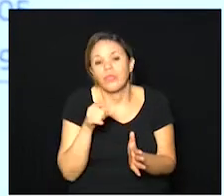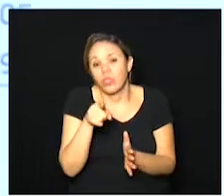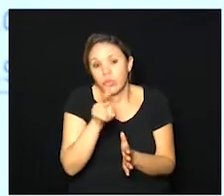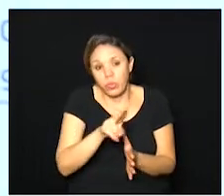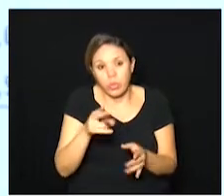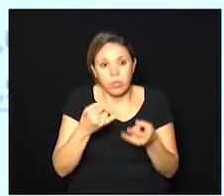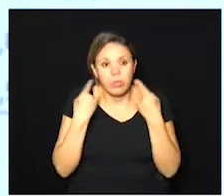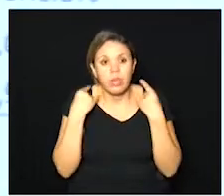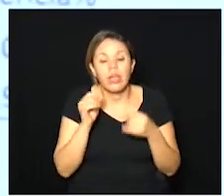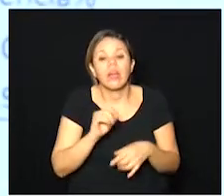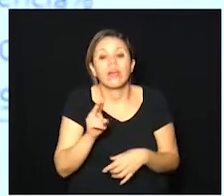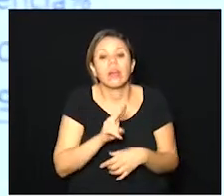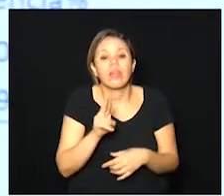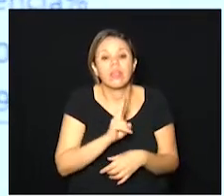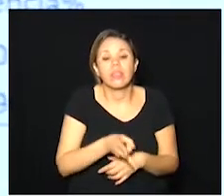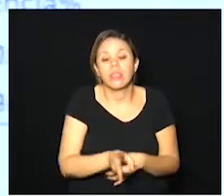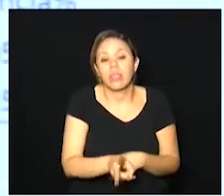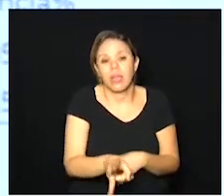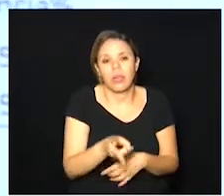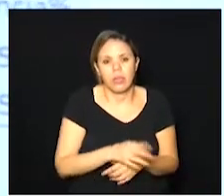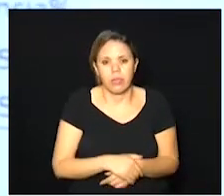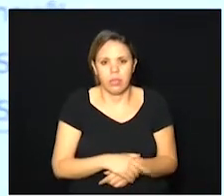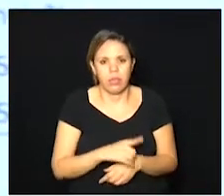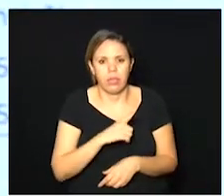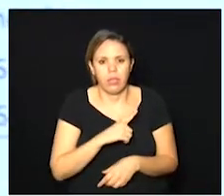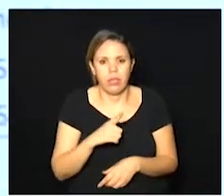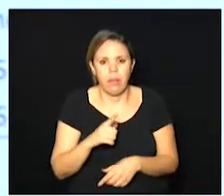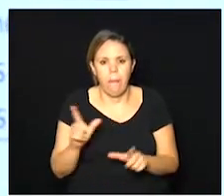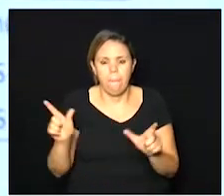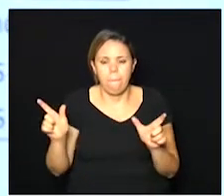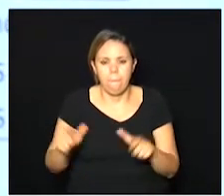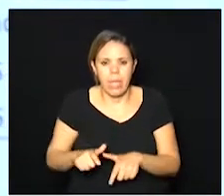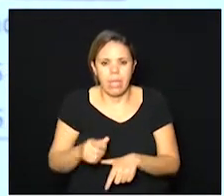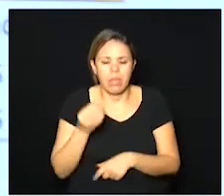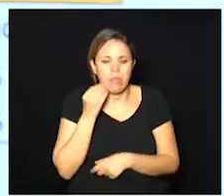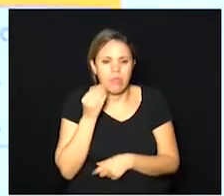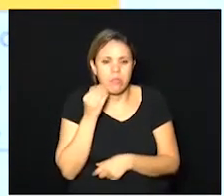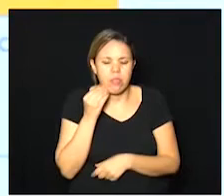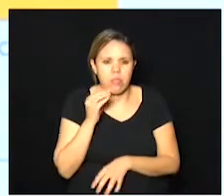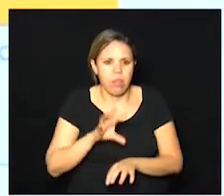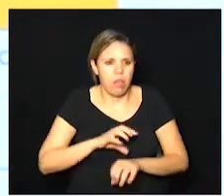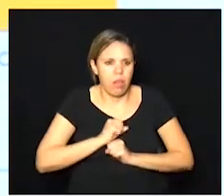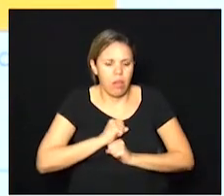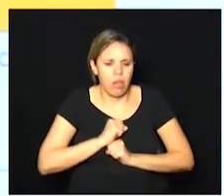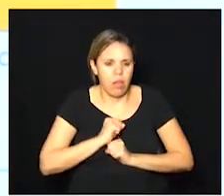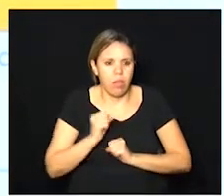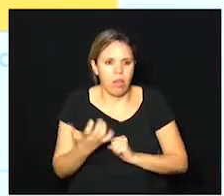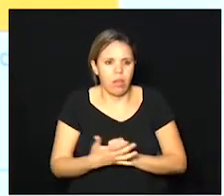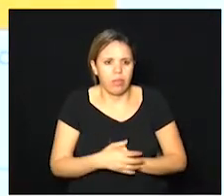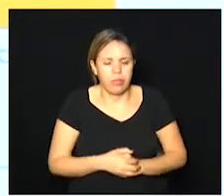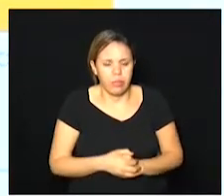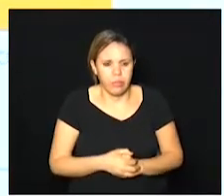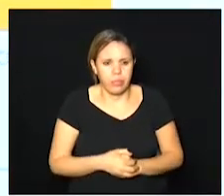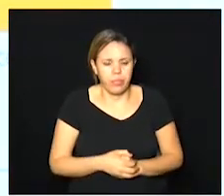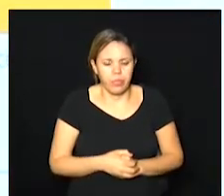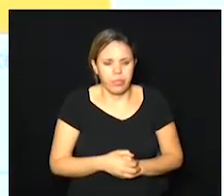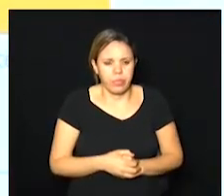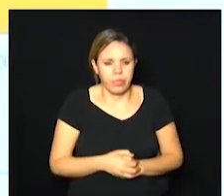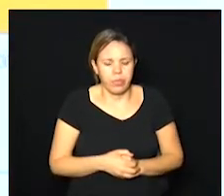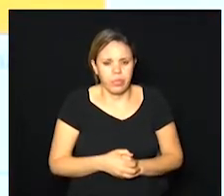máscara quem usa máscara sempre tem muito menos chance de ter o o vírus